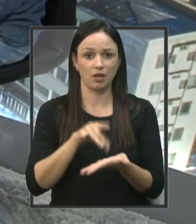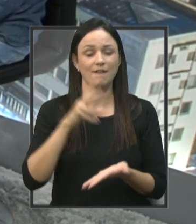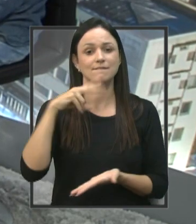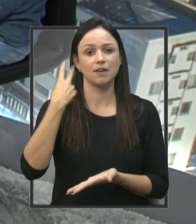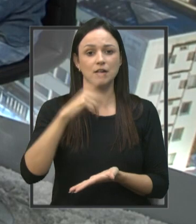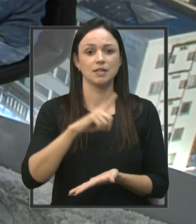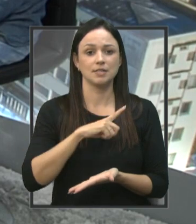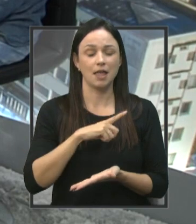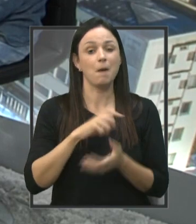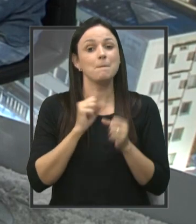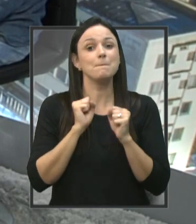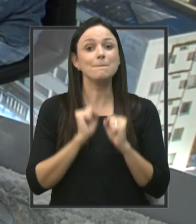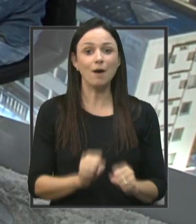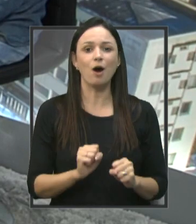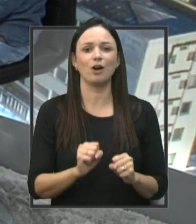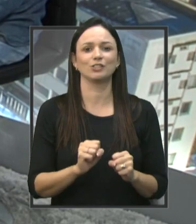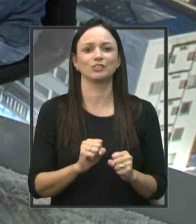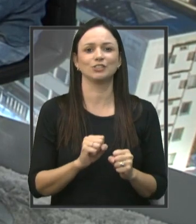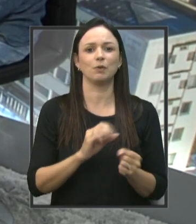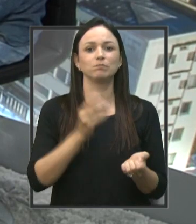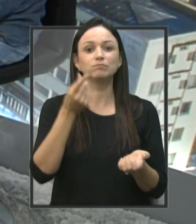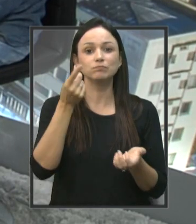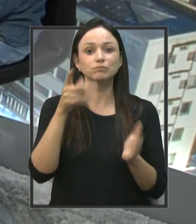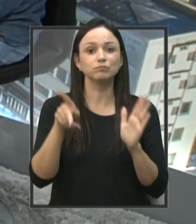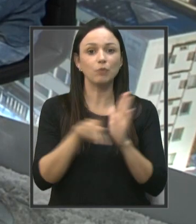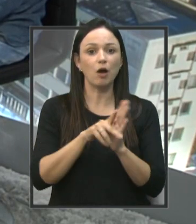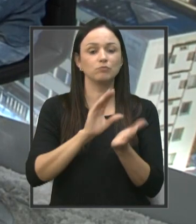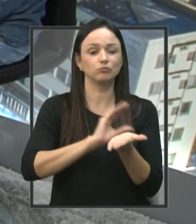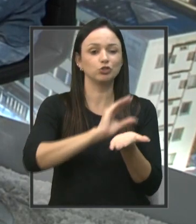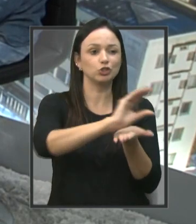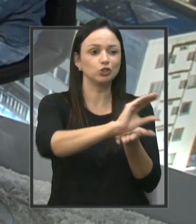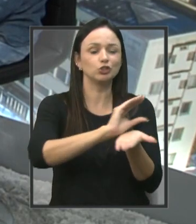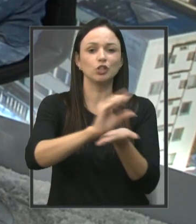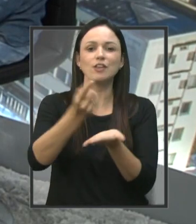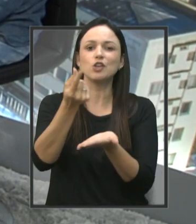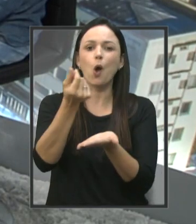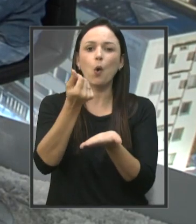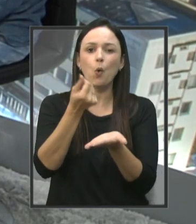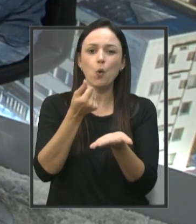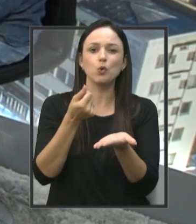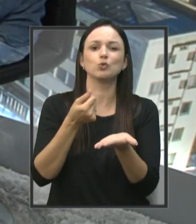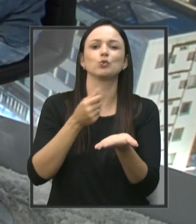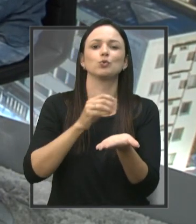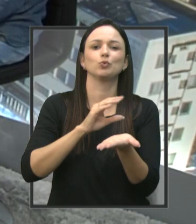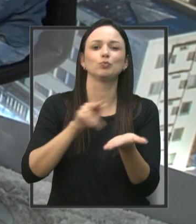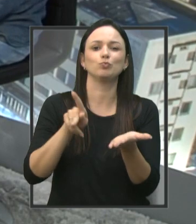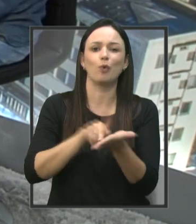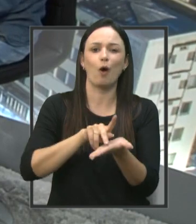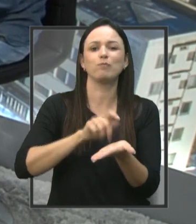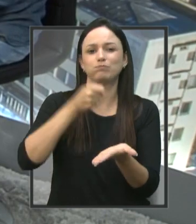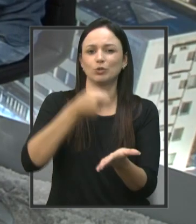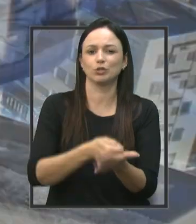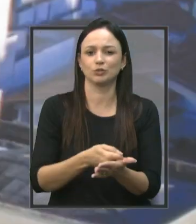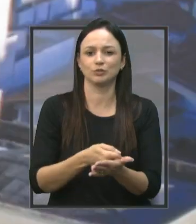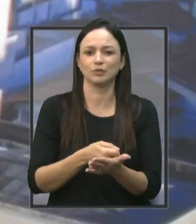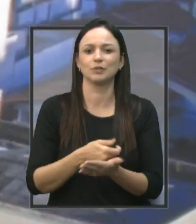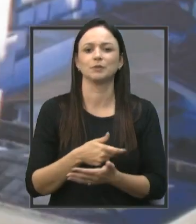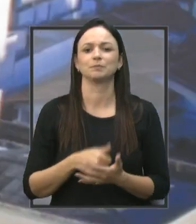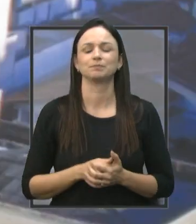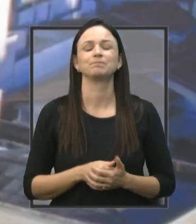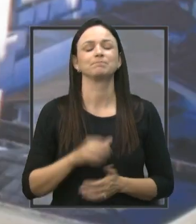tem a possibilidade de destinar, de forma impositiva, recursos no orçamento, que é uma maravilha, né, vereador? Sem dúvida alguma. Olha,